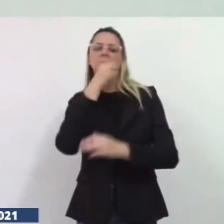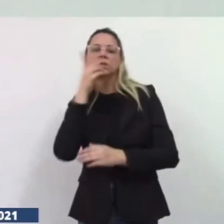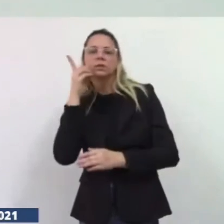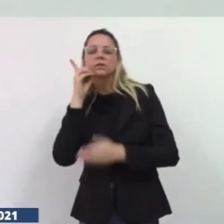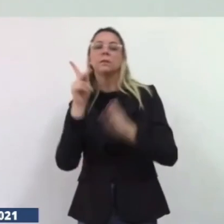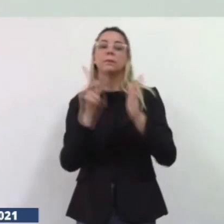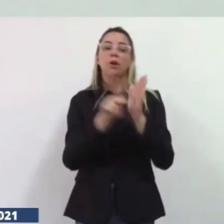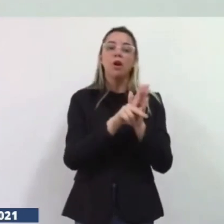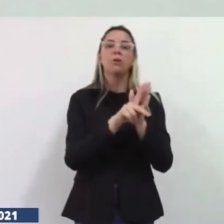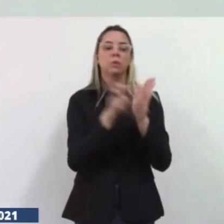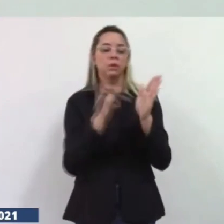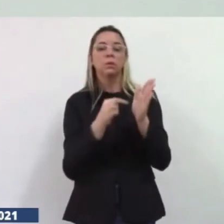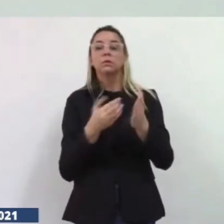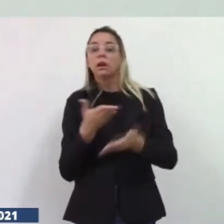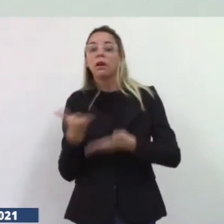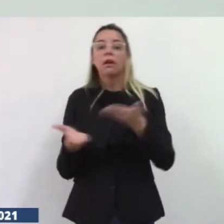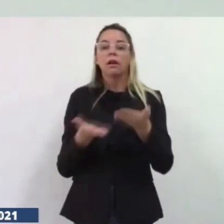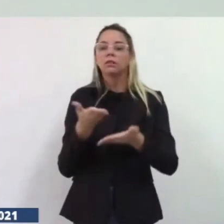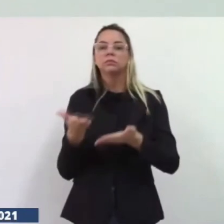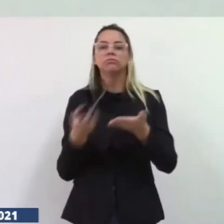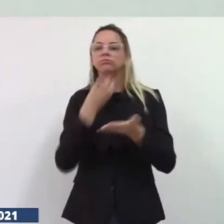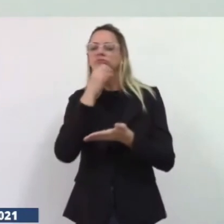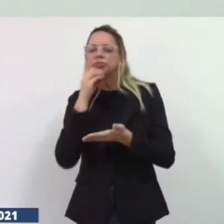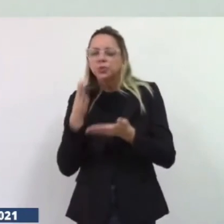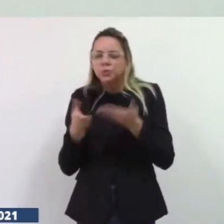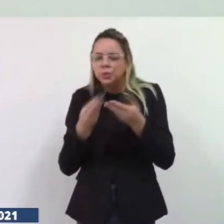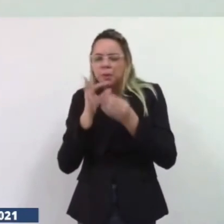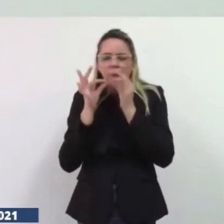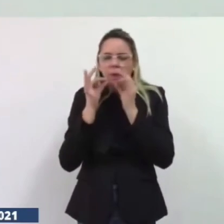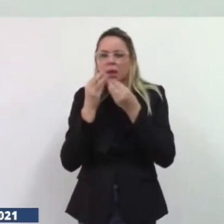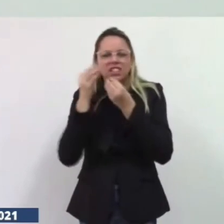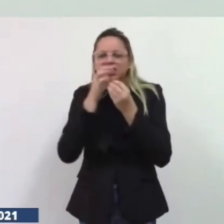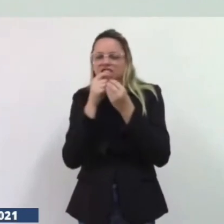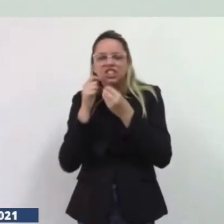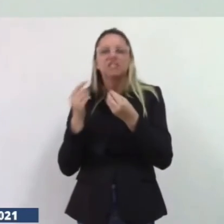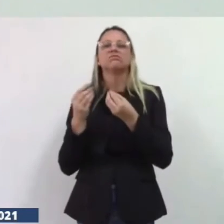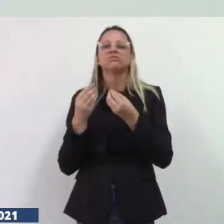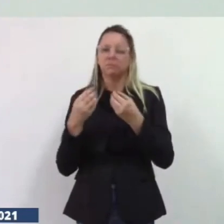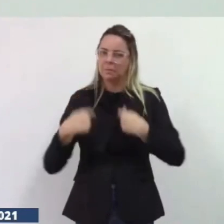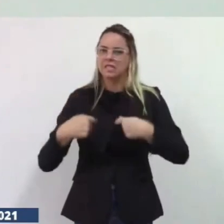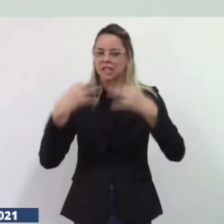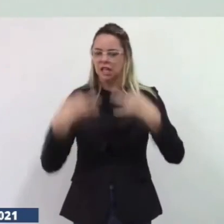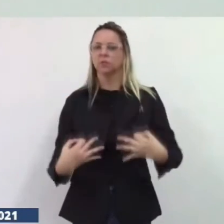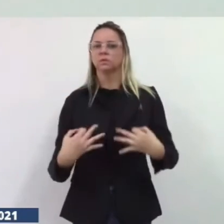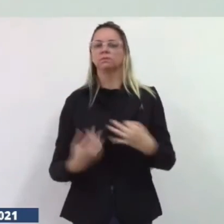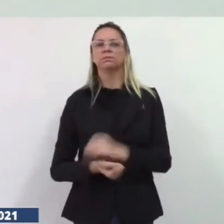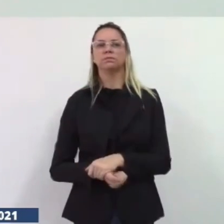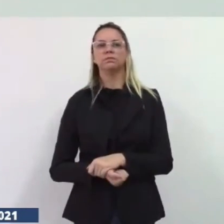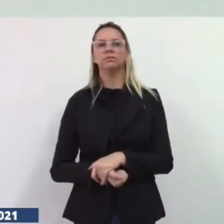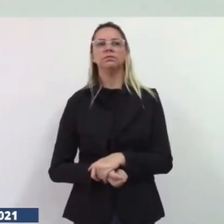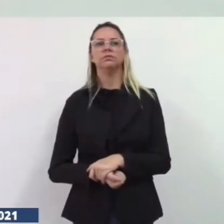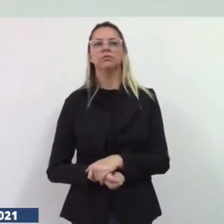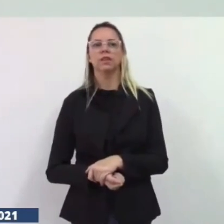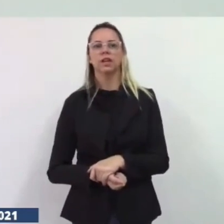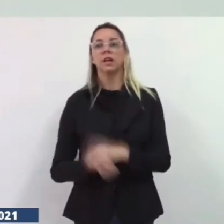mas tem que ter um cuidado diferenciado para elas porque necessita e está sendo um dos